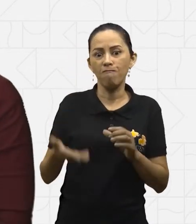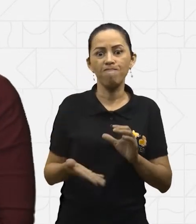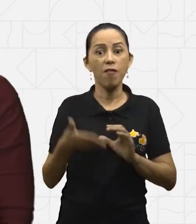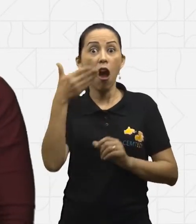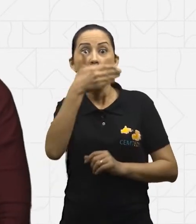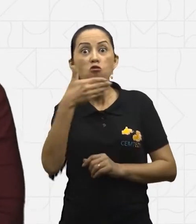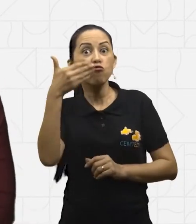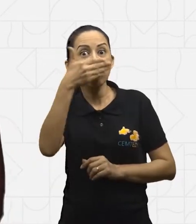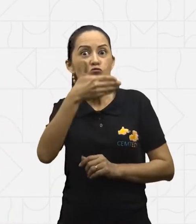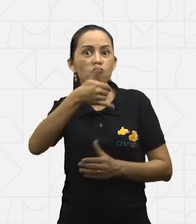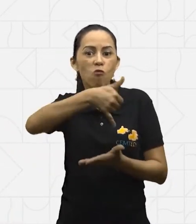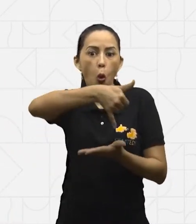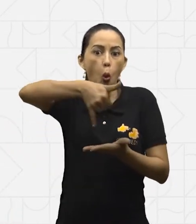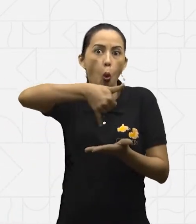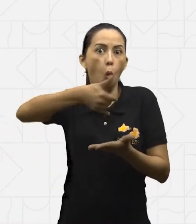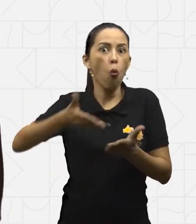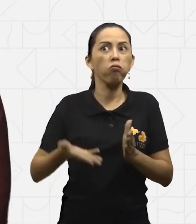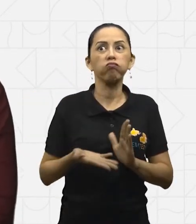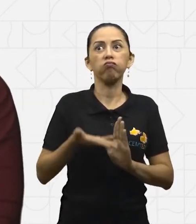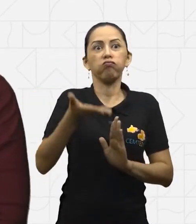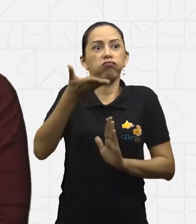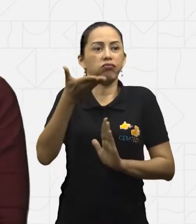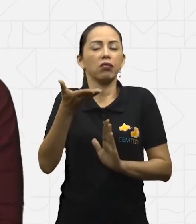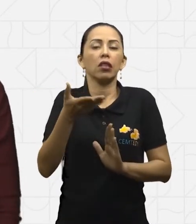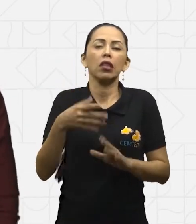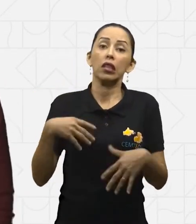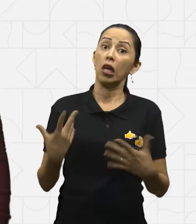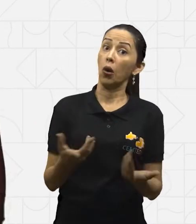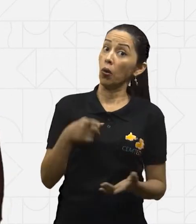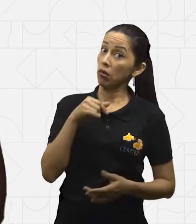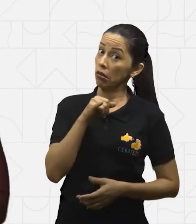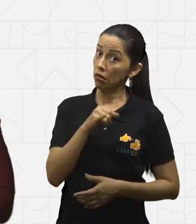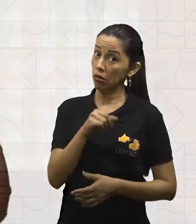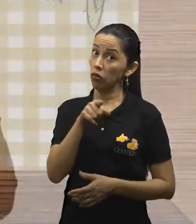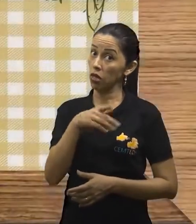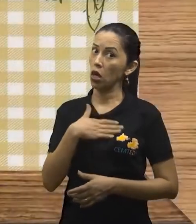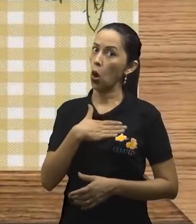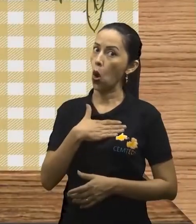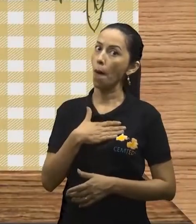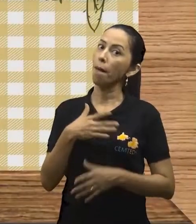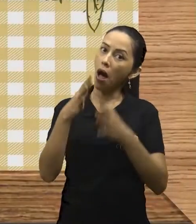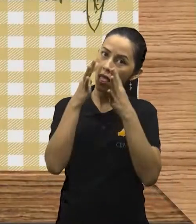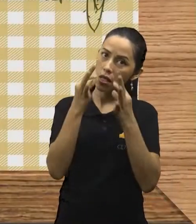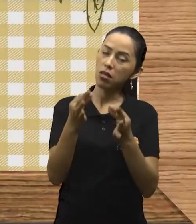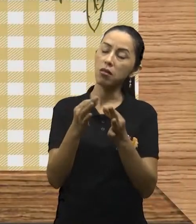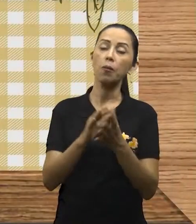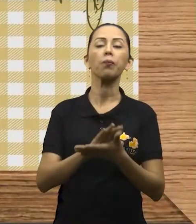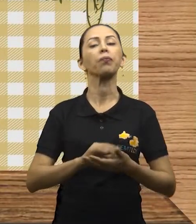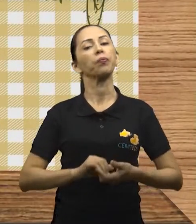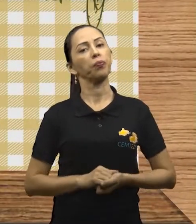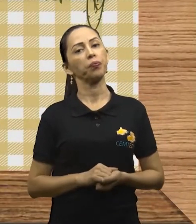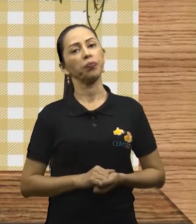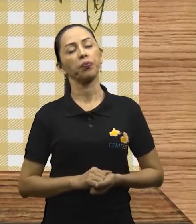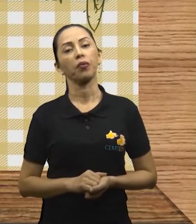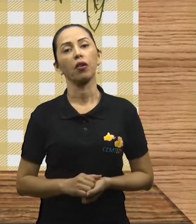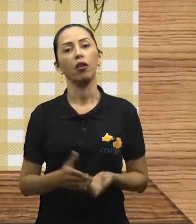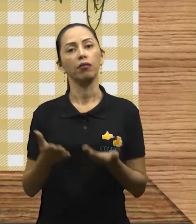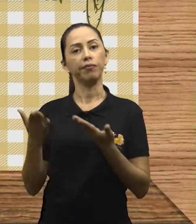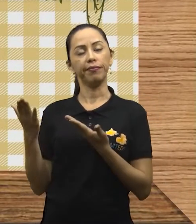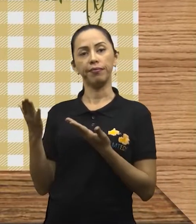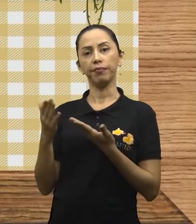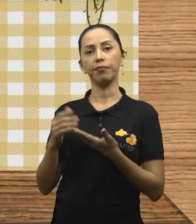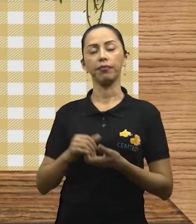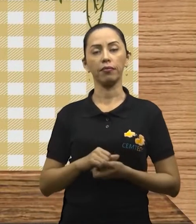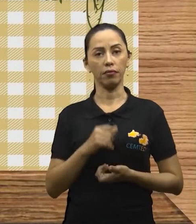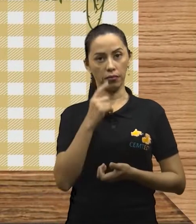Então, se você gosta, fique de olho. Vamos lá para a nossa roleta. Girando. Para.